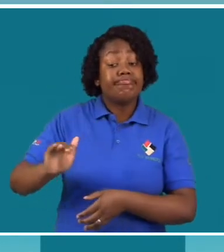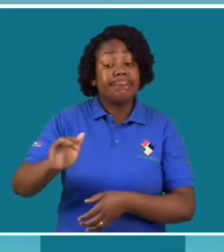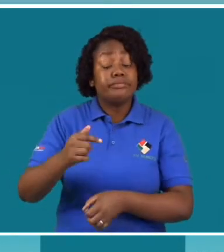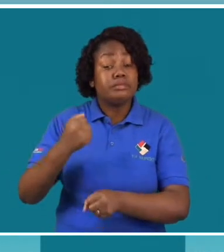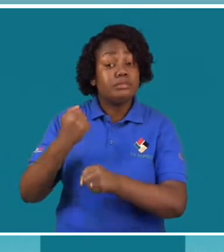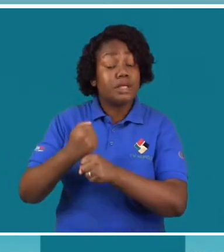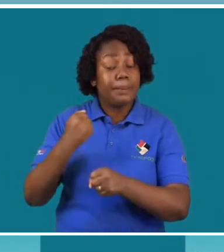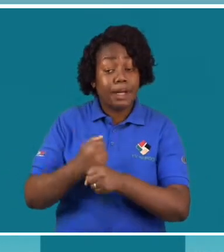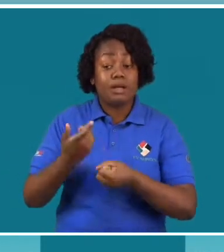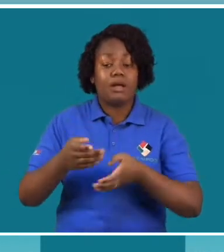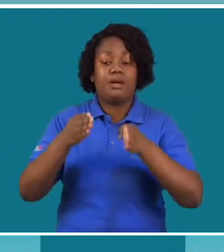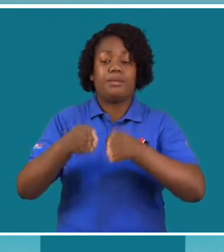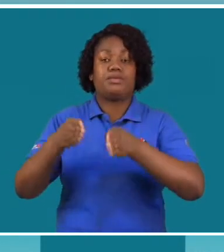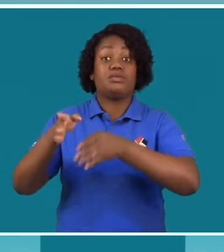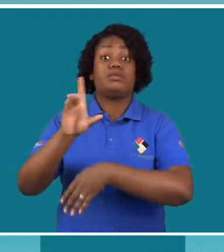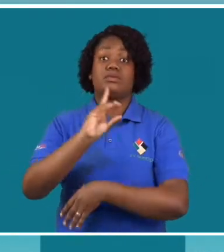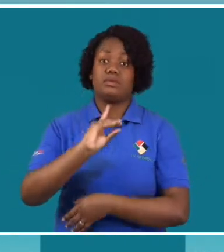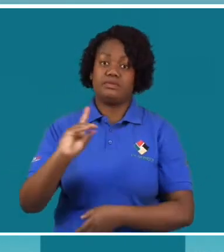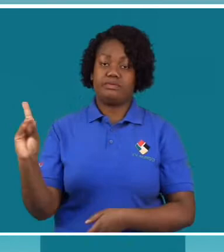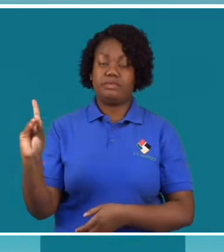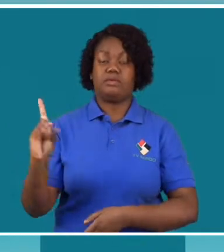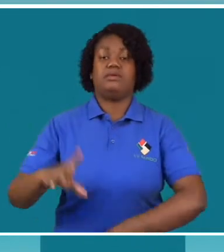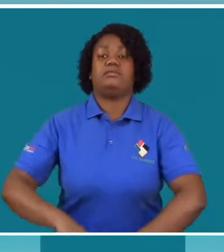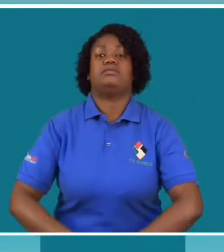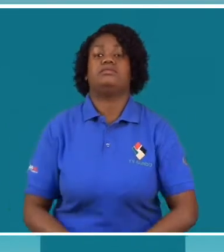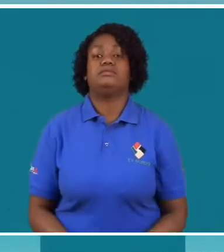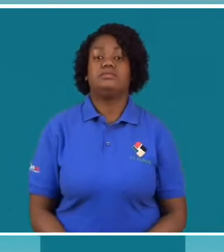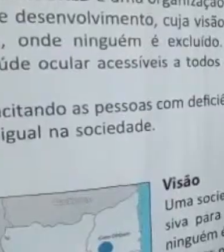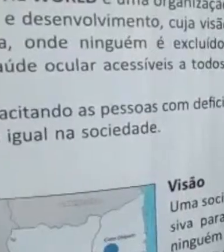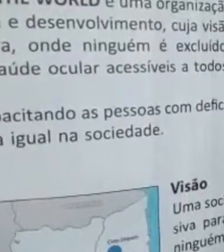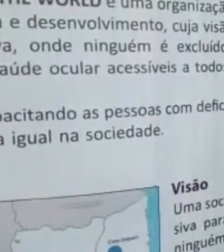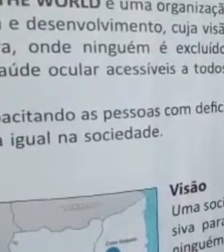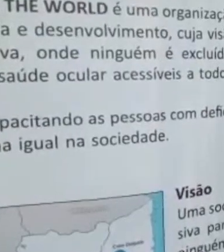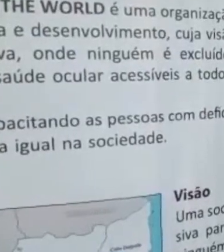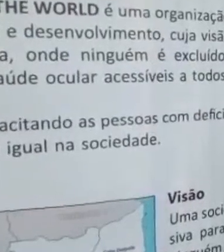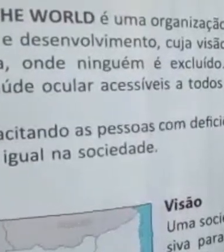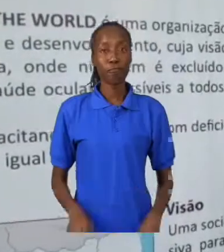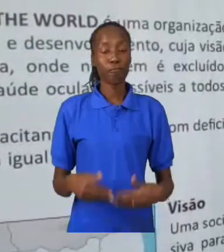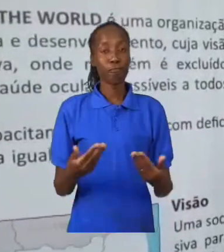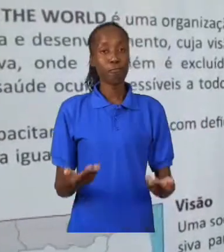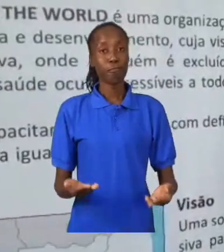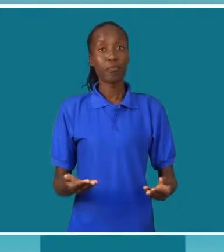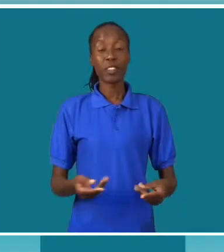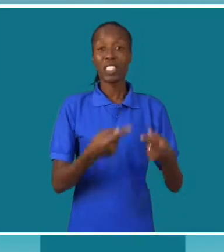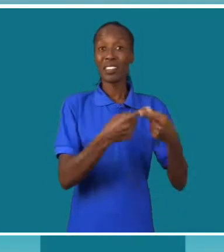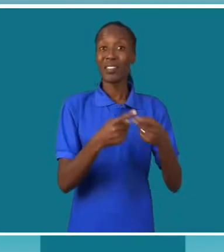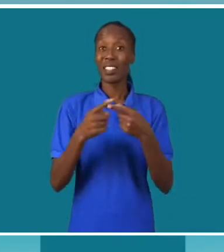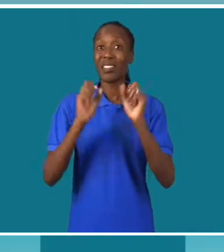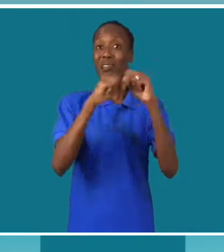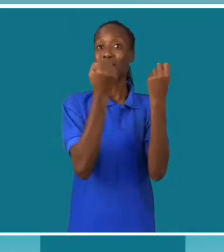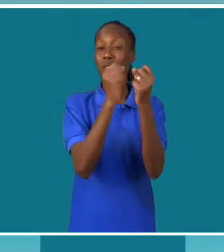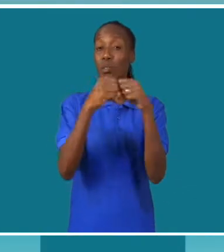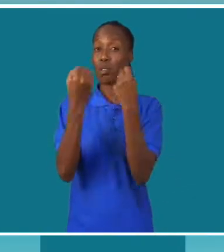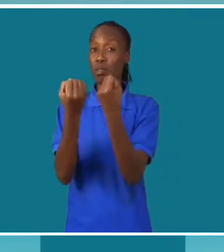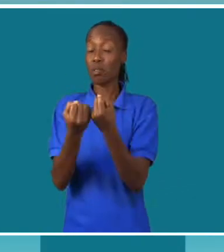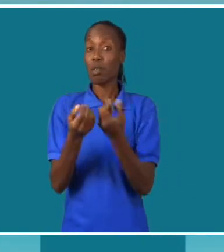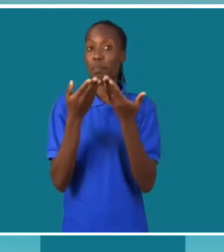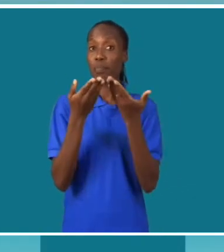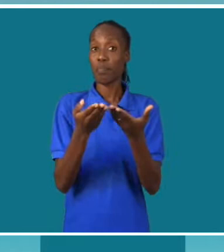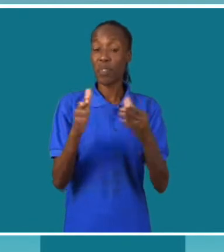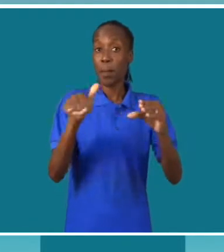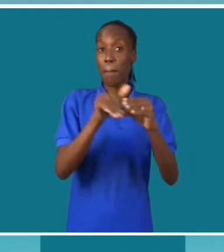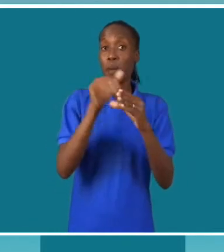deficiência e organizações que trabalham em prol desta camada social. Estão reunidas aqui diferentes